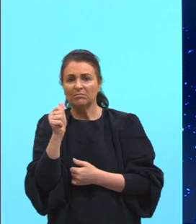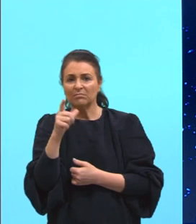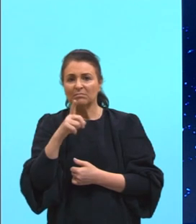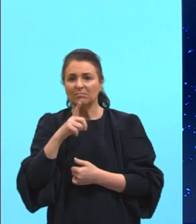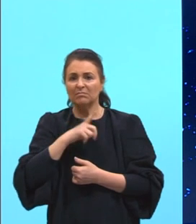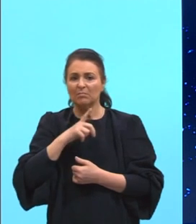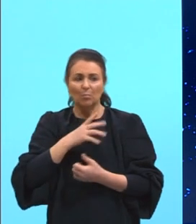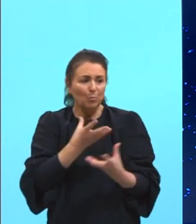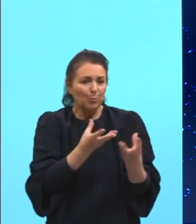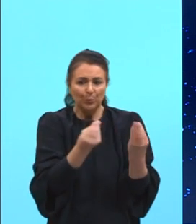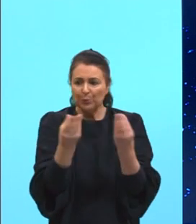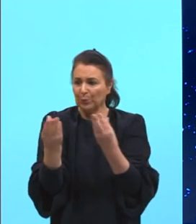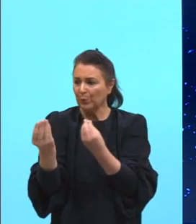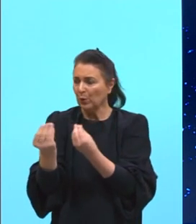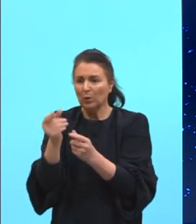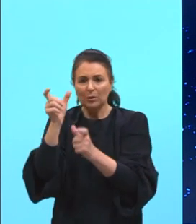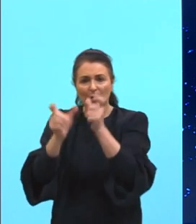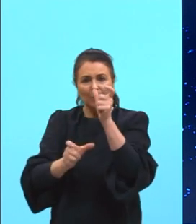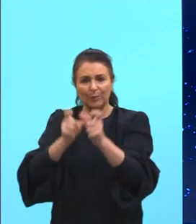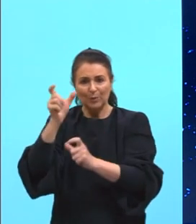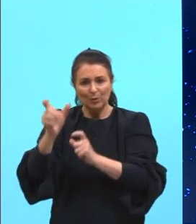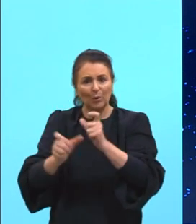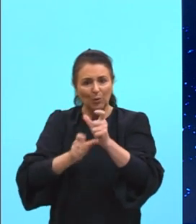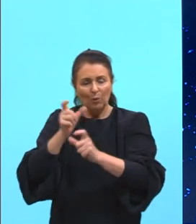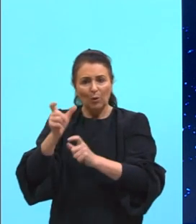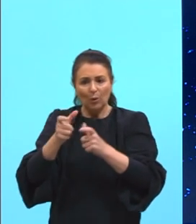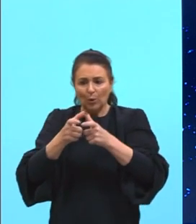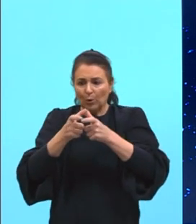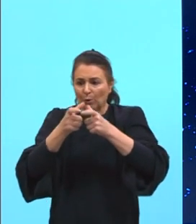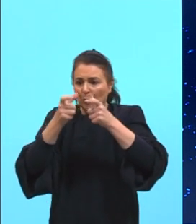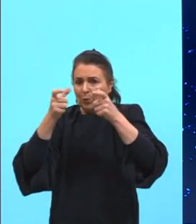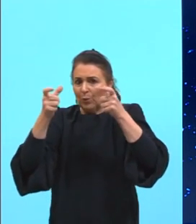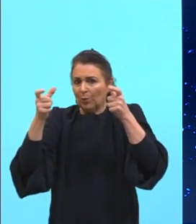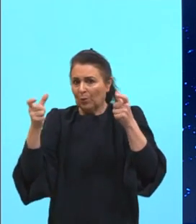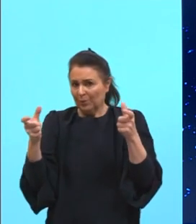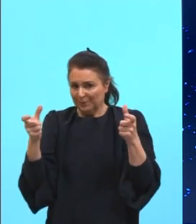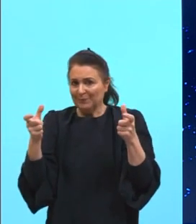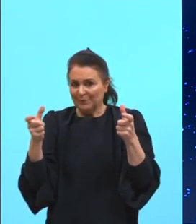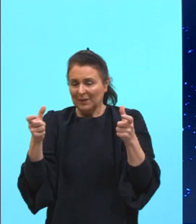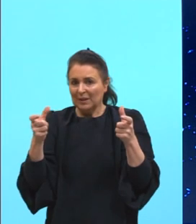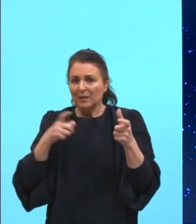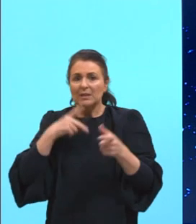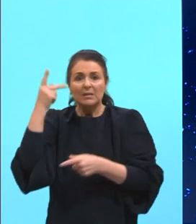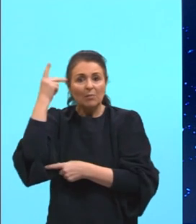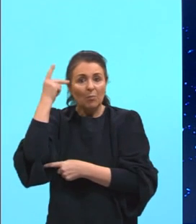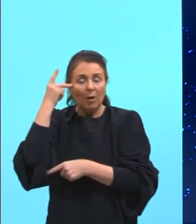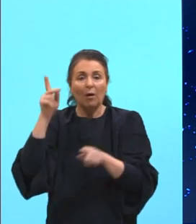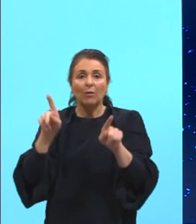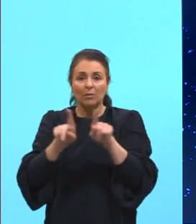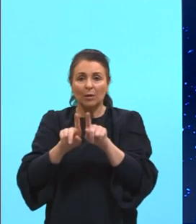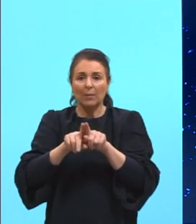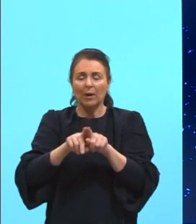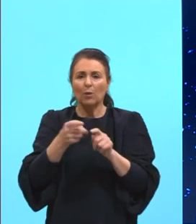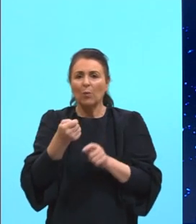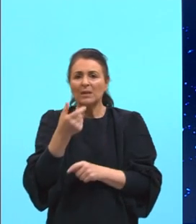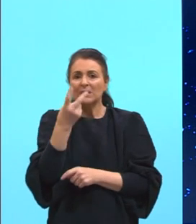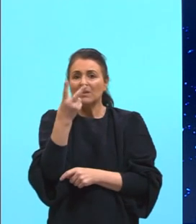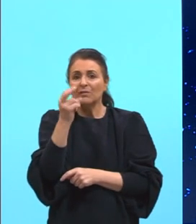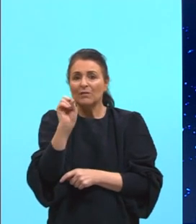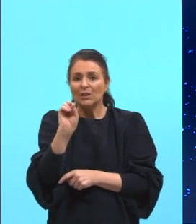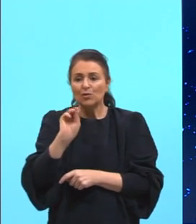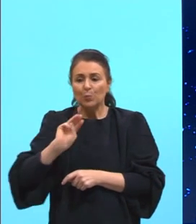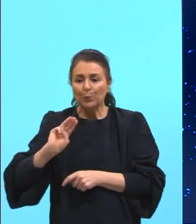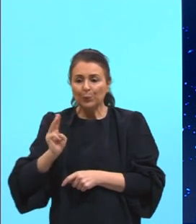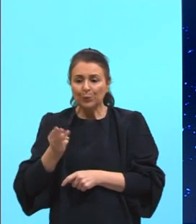com muita gente, muitos abstantes, extremamente inchado ali o setor, né? Nós temos aqui em São Paulo também quase 20 milhões de habitantes,